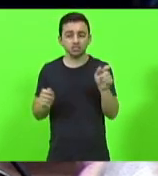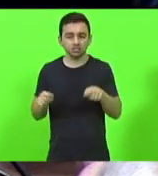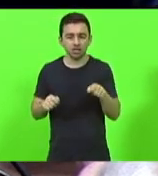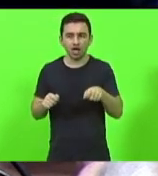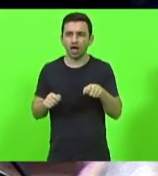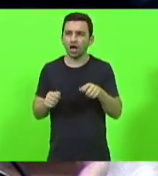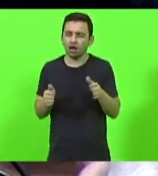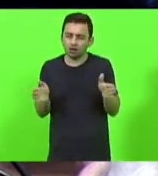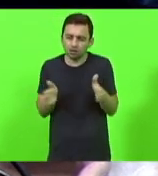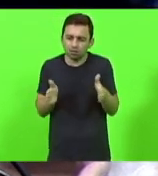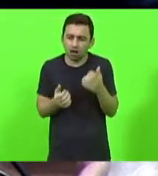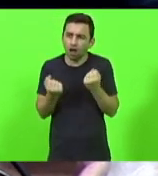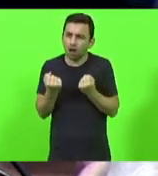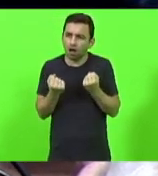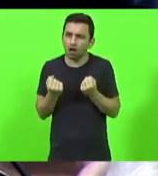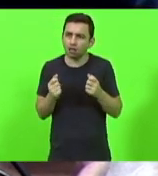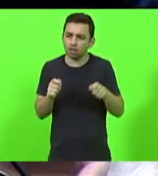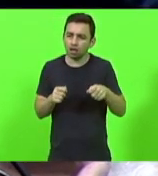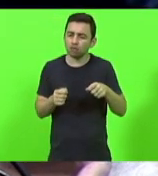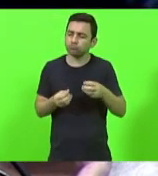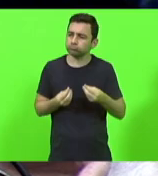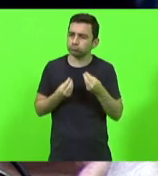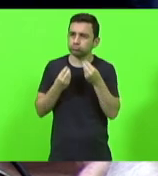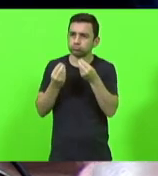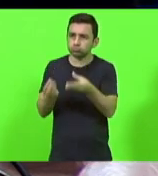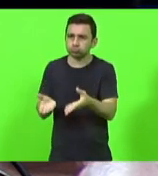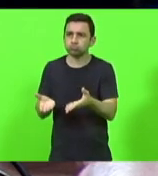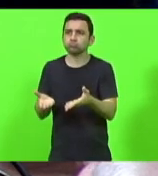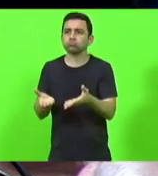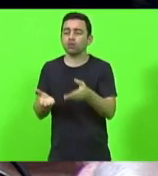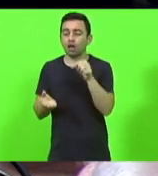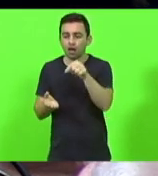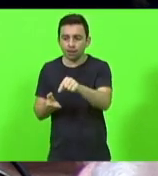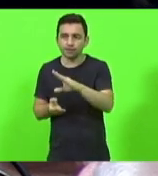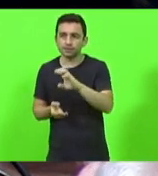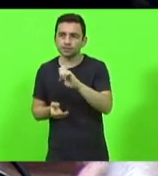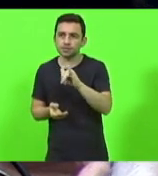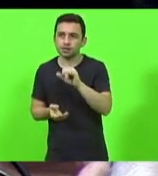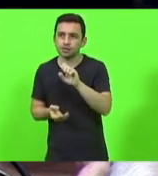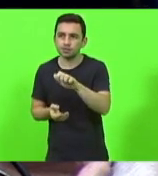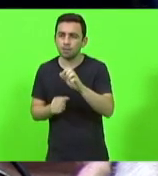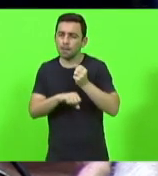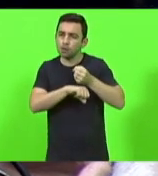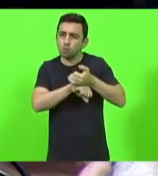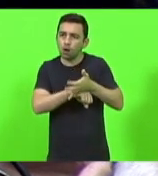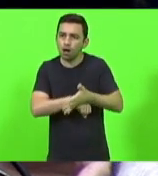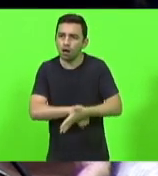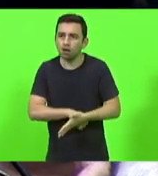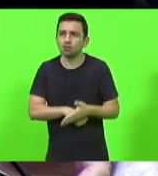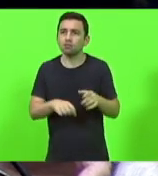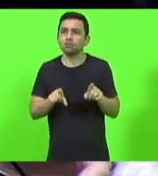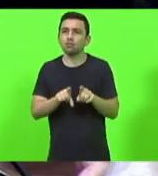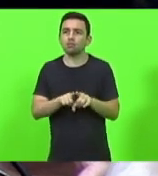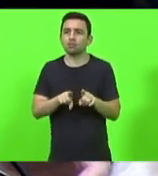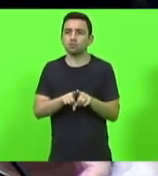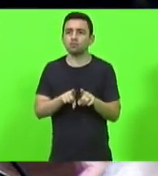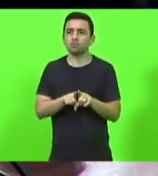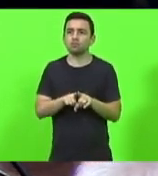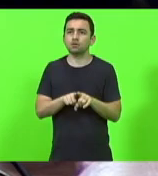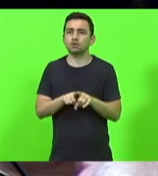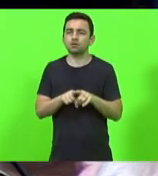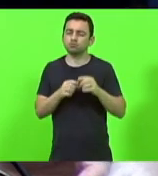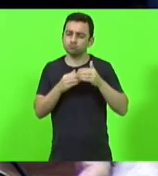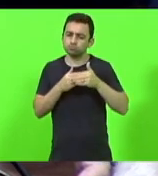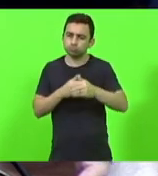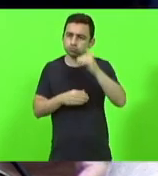equipamentos, até a porta do SEASA, tendo oportunidade na madrugada, no decorrer do